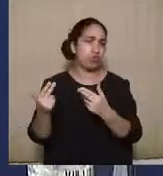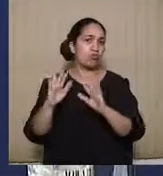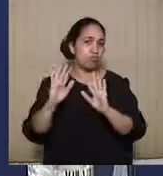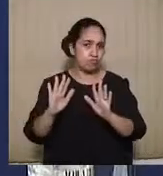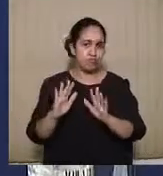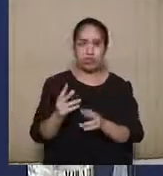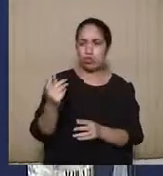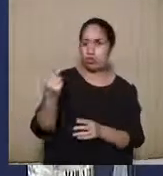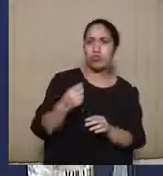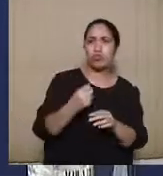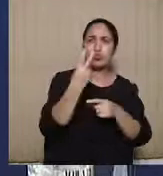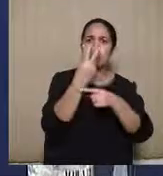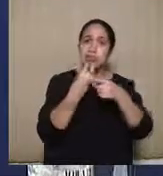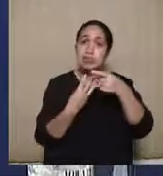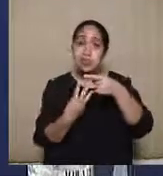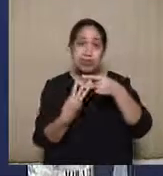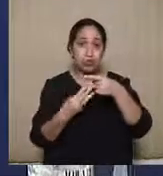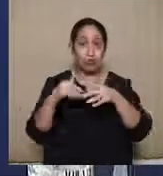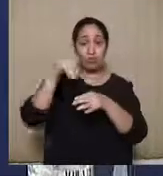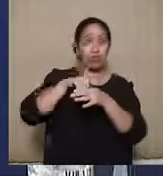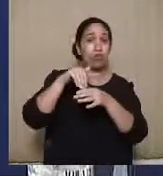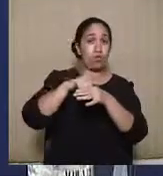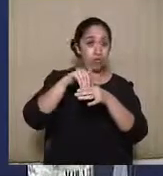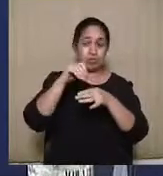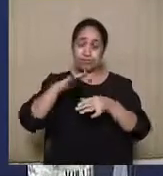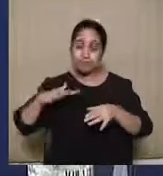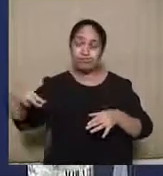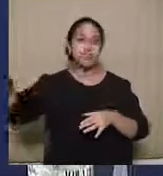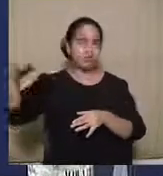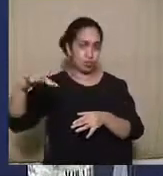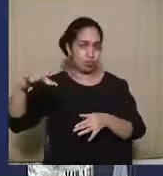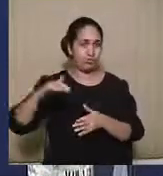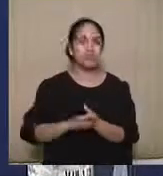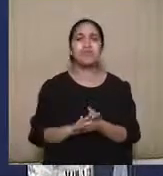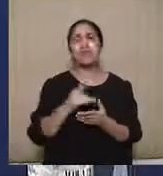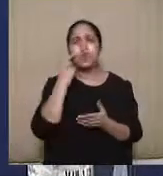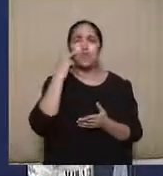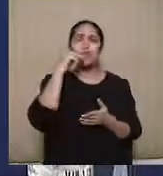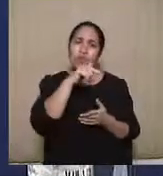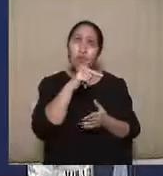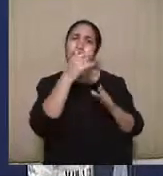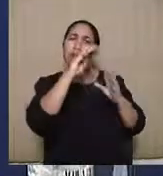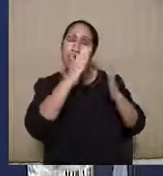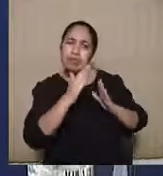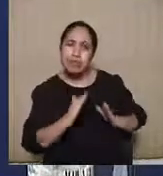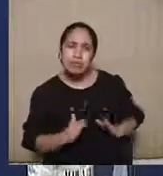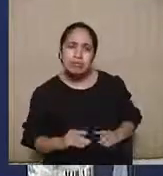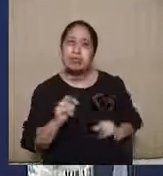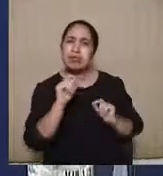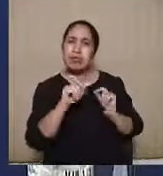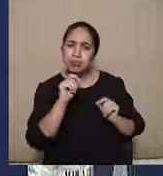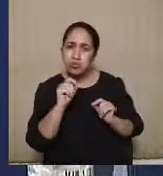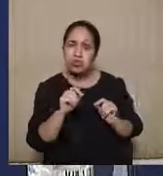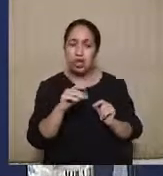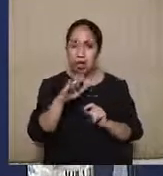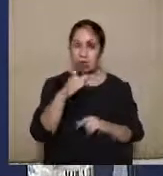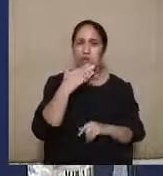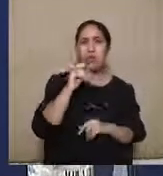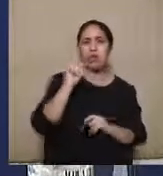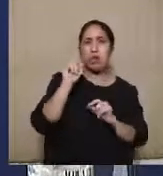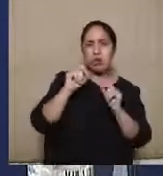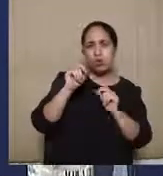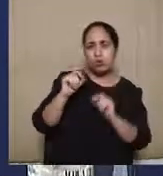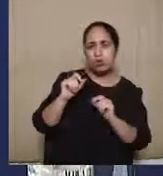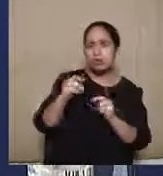votarem dois terços dos membros do tribunal. Esse dispositivo foi analisado quanto à sua constitucionalidade, ou melhor, quanto à